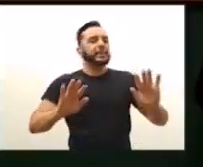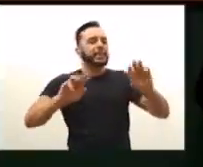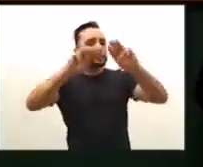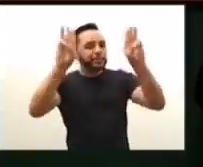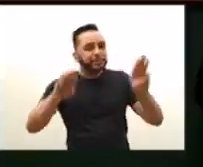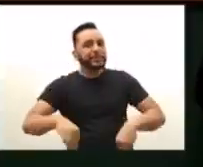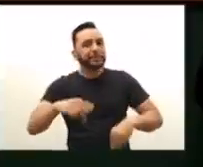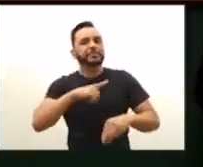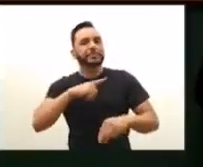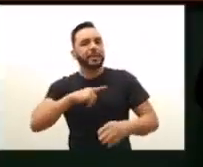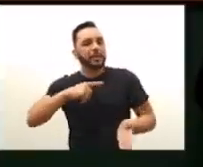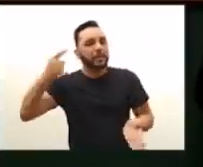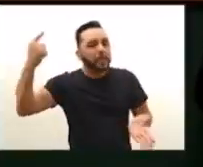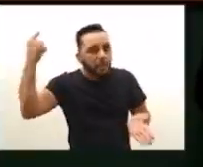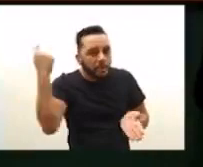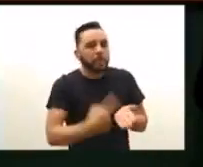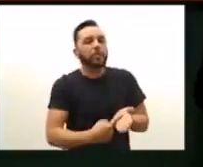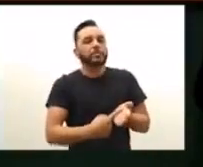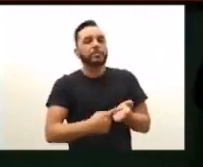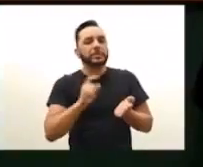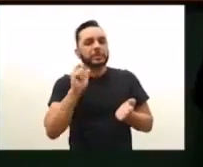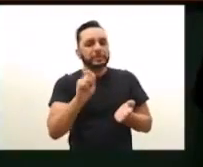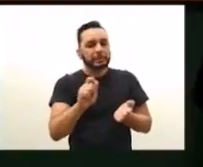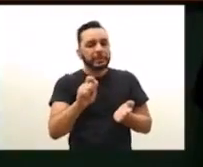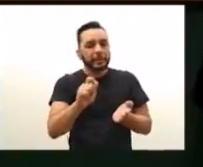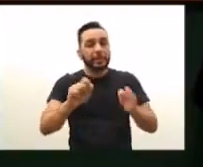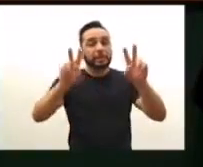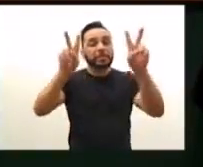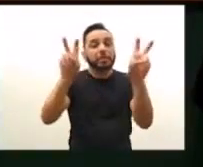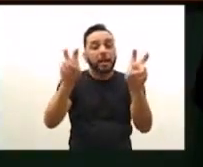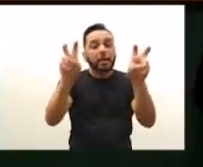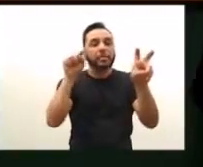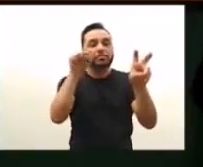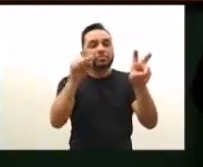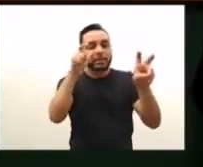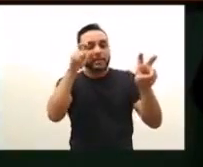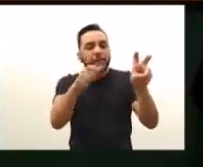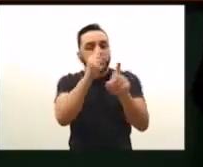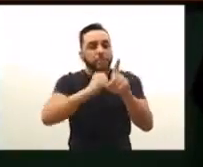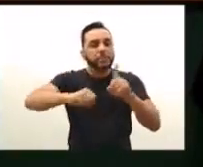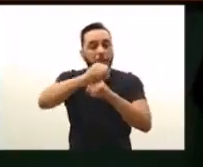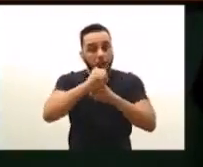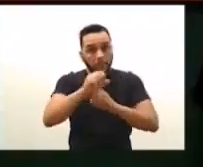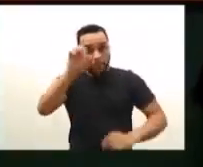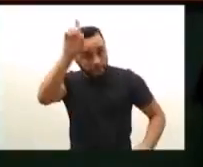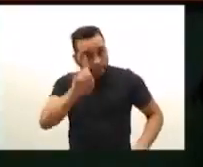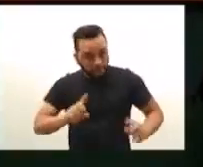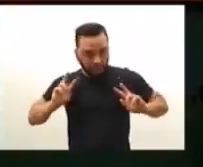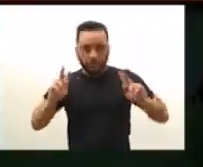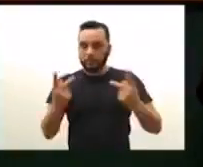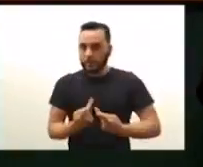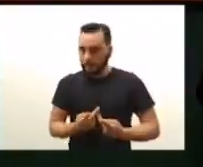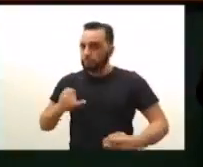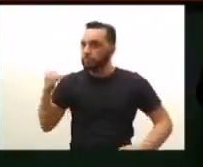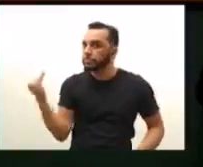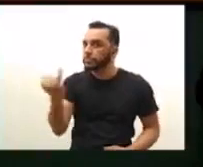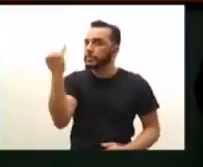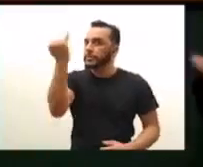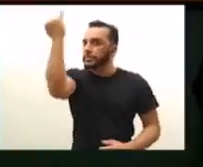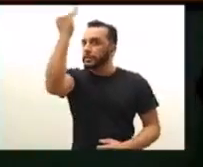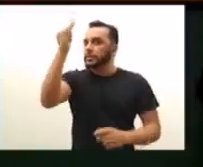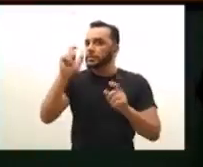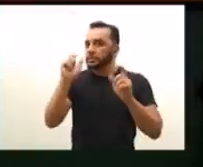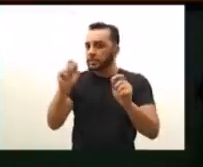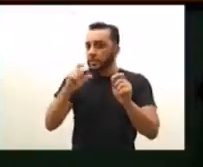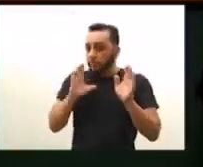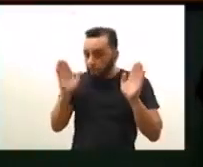pautas um compromisso com temas de interesse social. E os direitos humanos são muito relevantes e têm